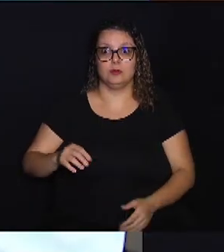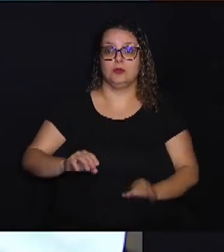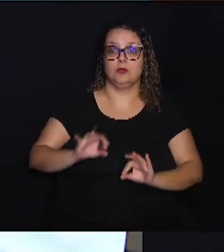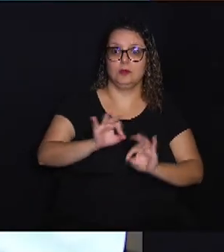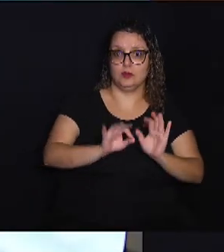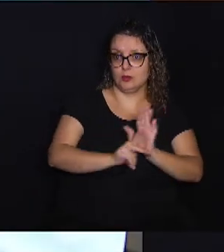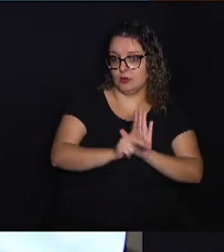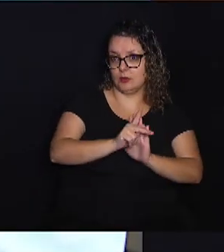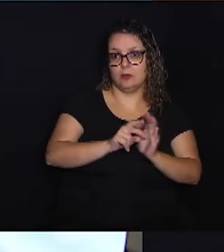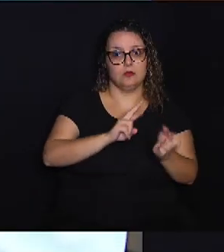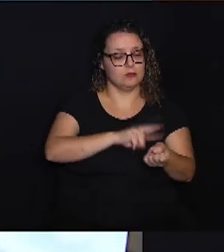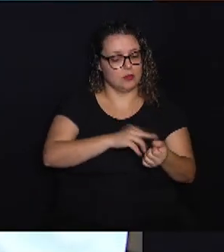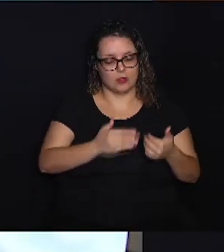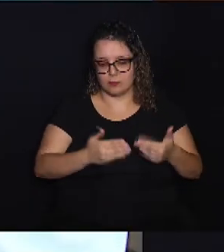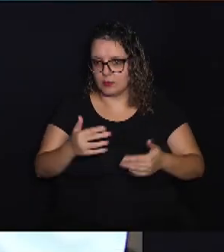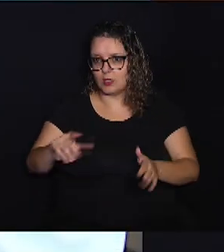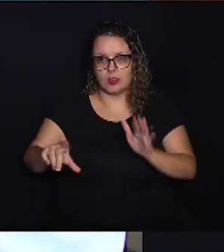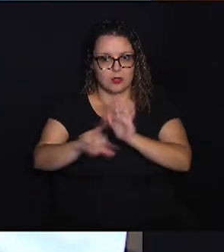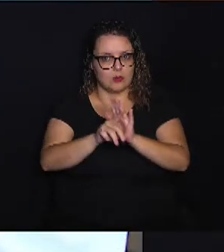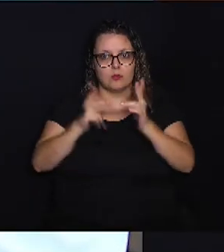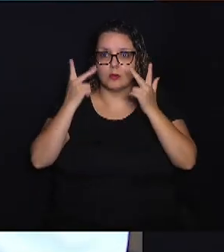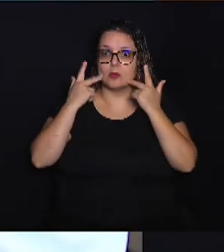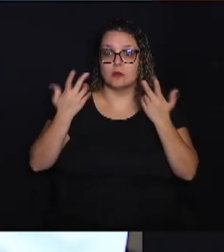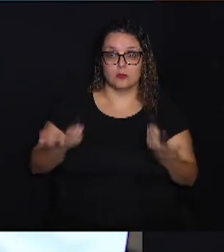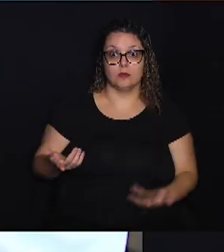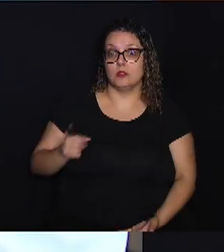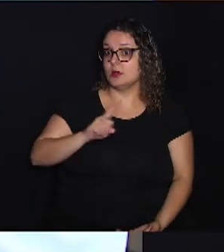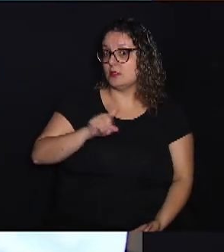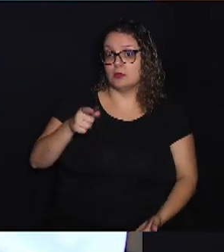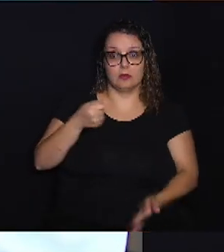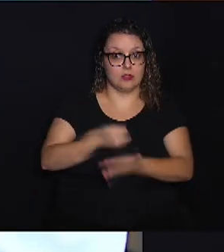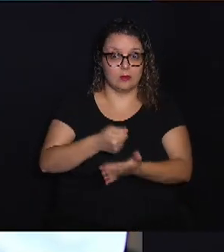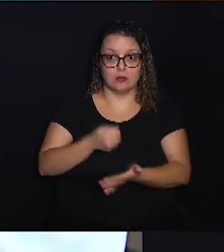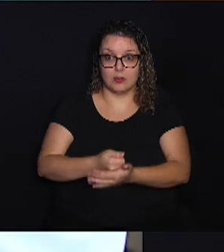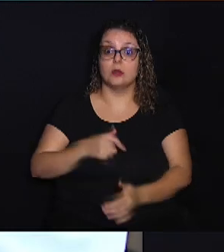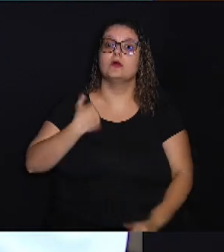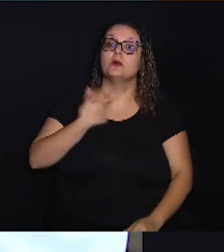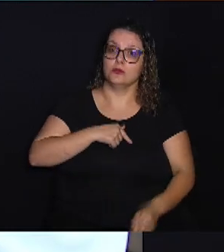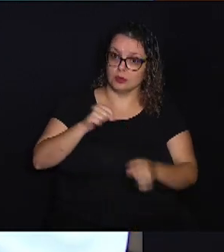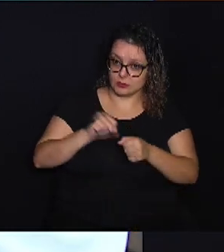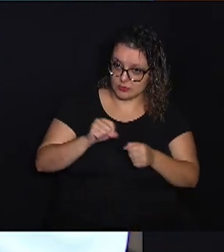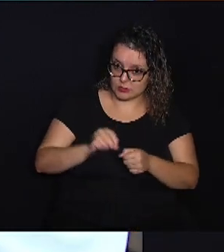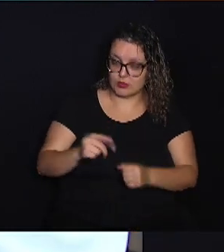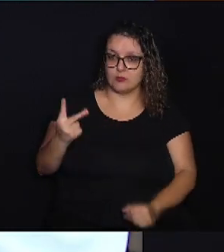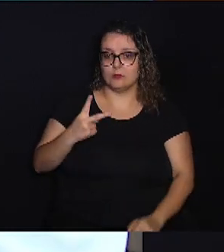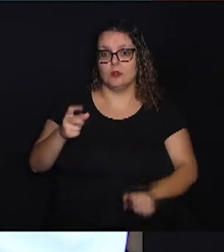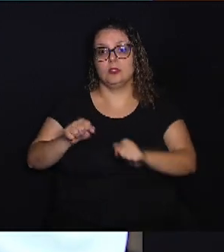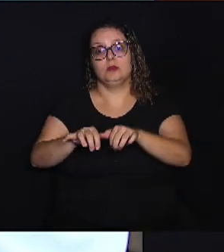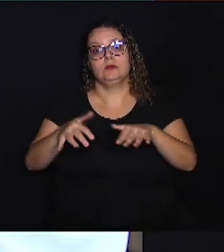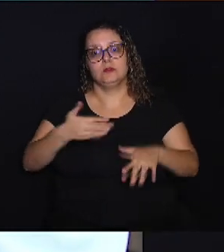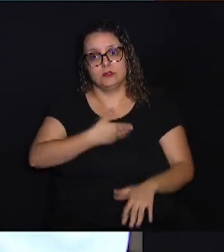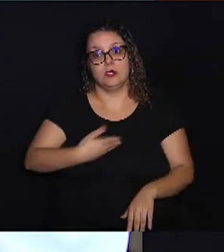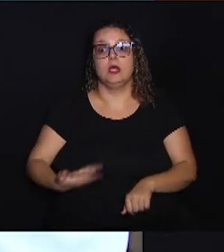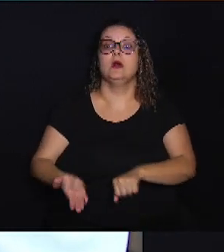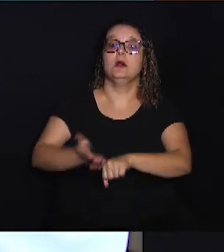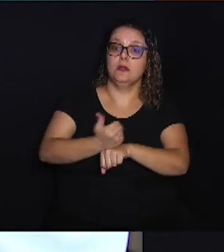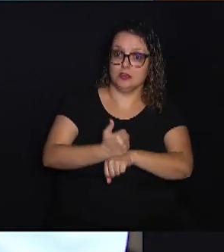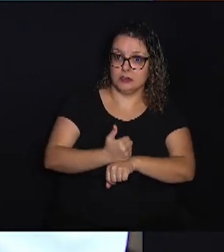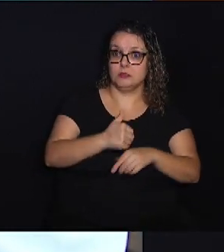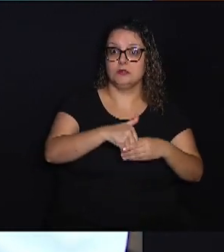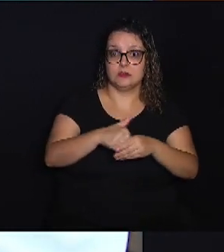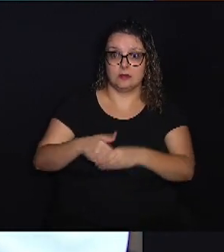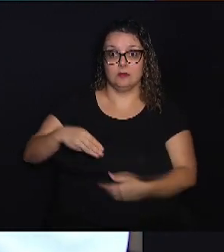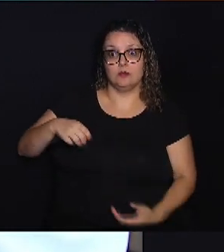o rito legal. Apesar de não ser obrigatório, nós vamos realizar uma segunda audiência antes da votação do